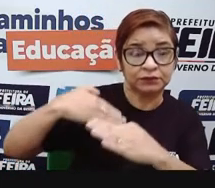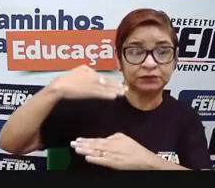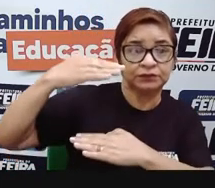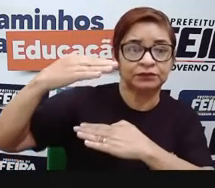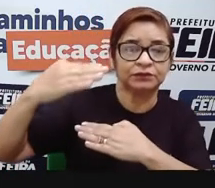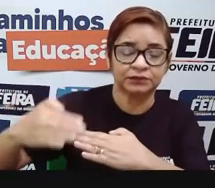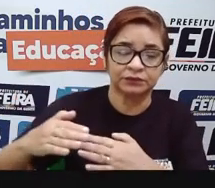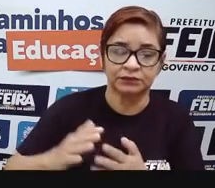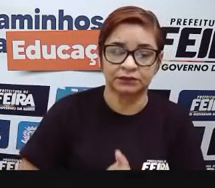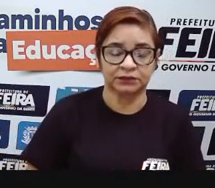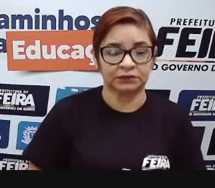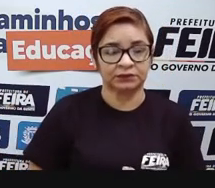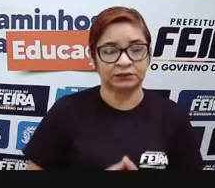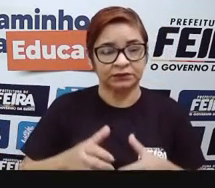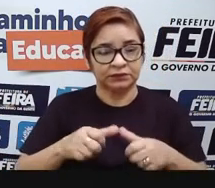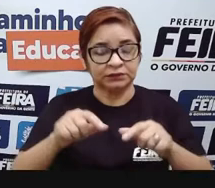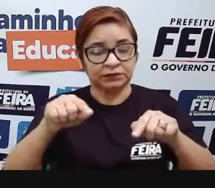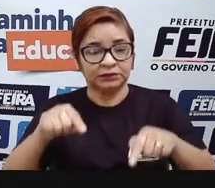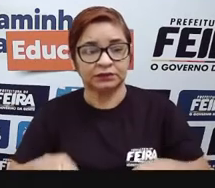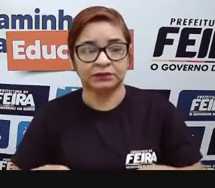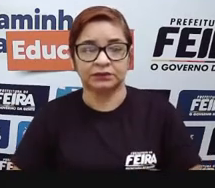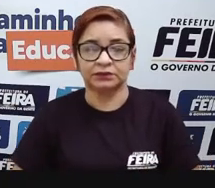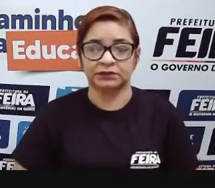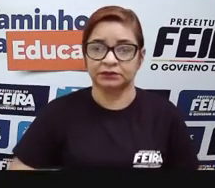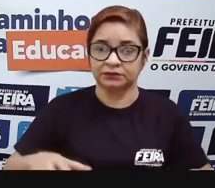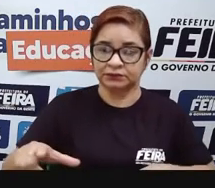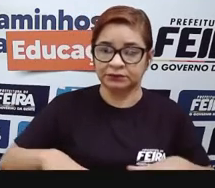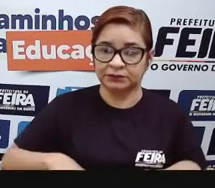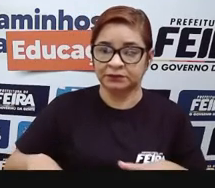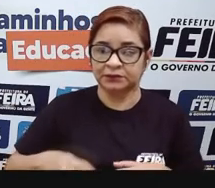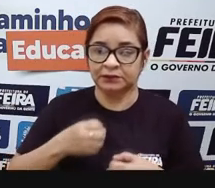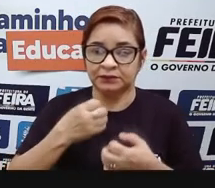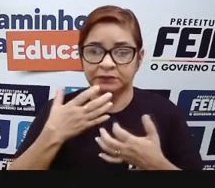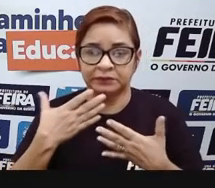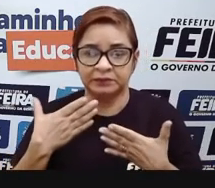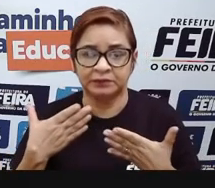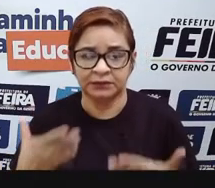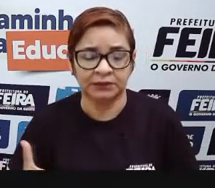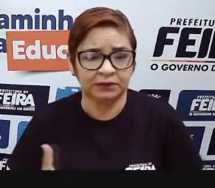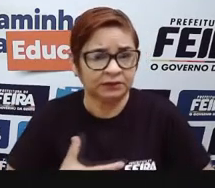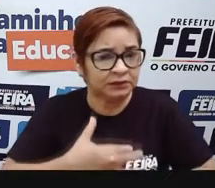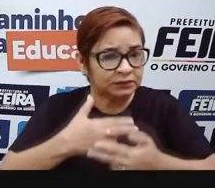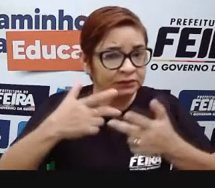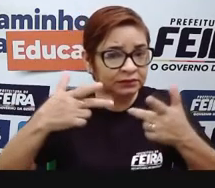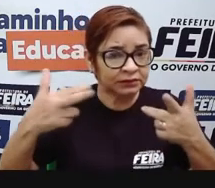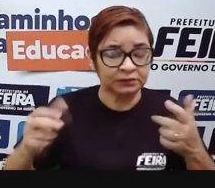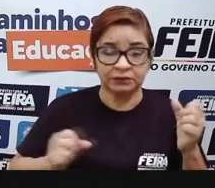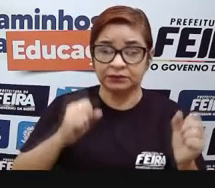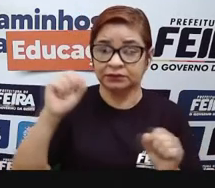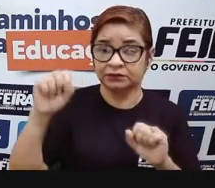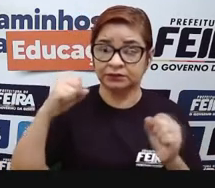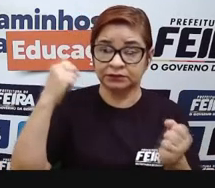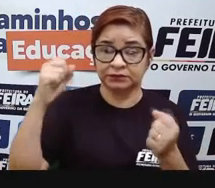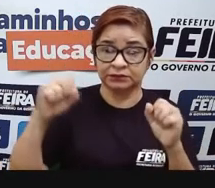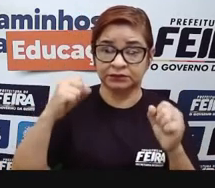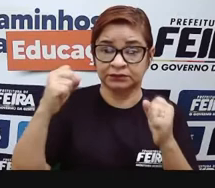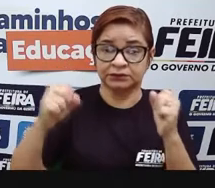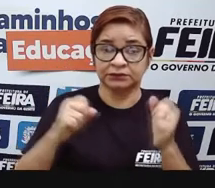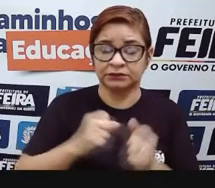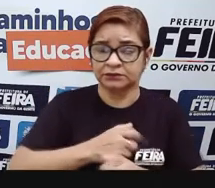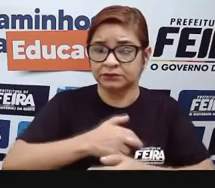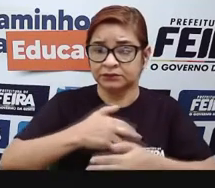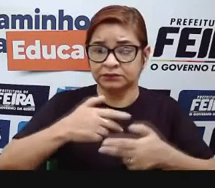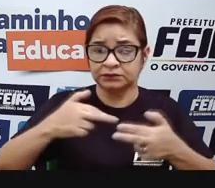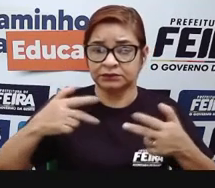ocupando os espaços. A indústria de Feira de Santana é bastante diversificada e se destaca na produção de diversos